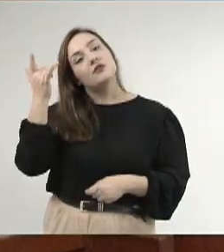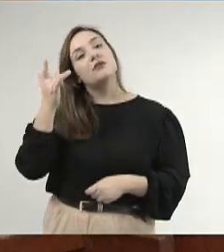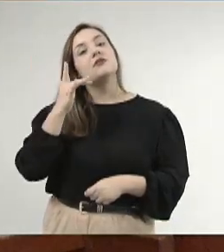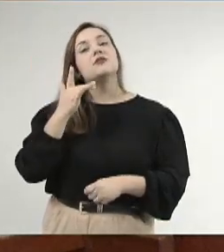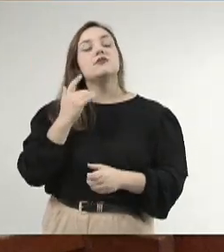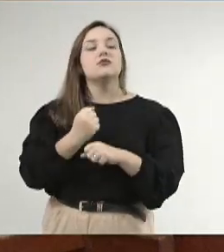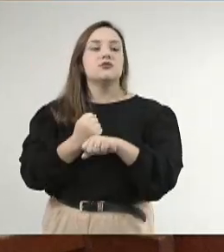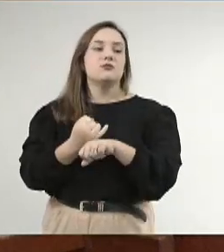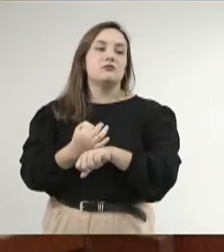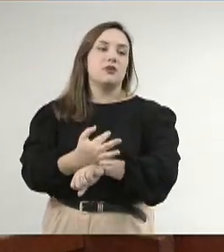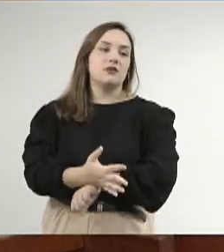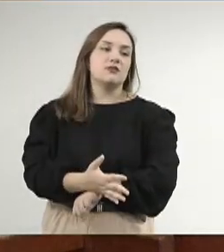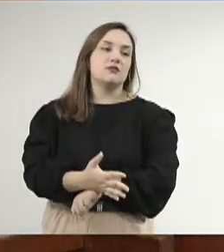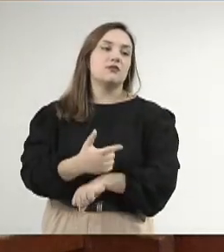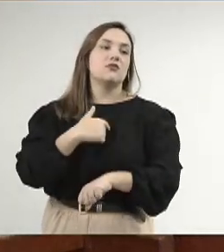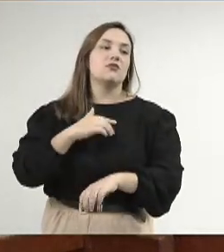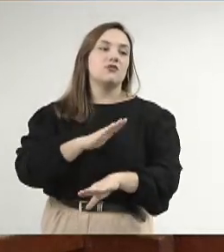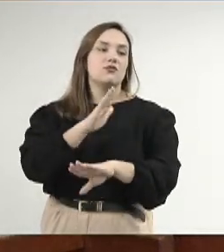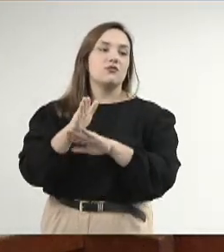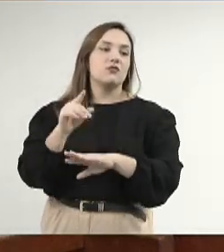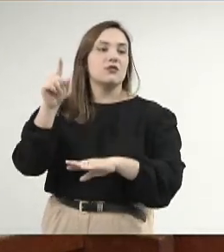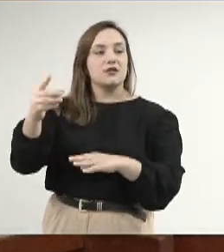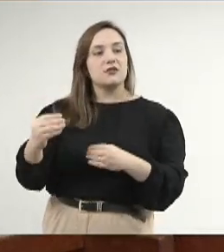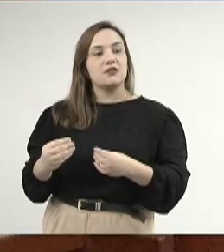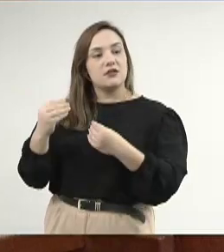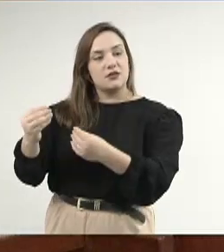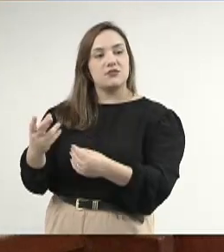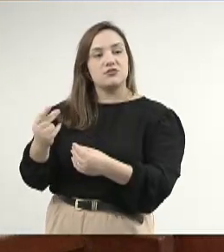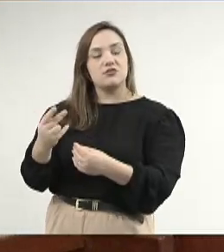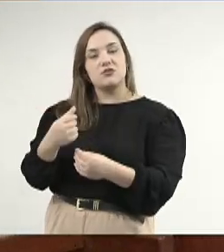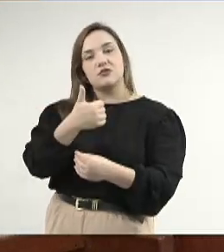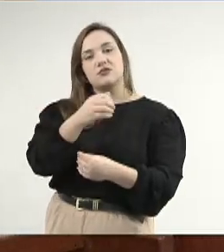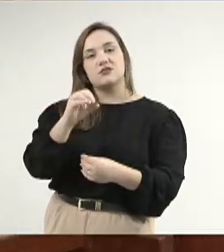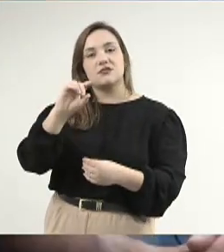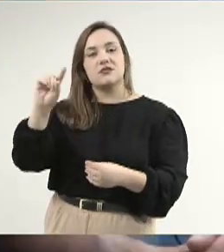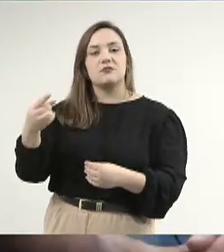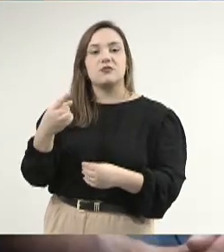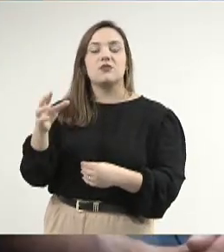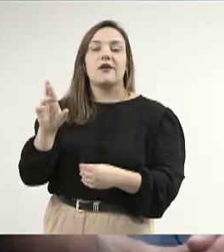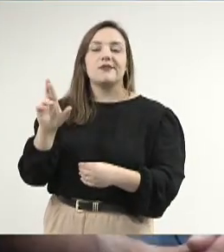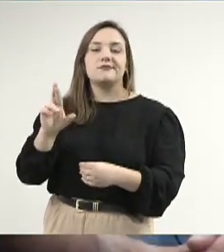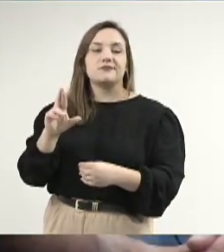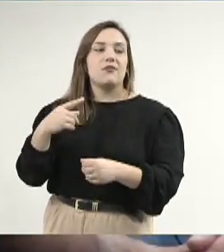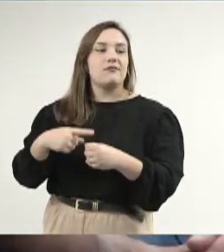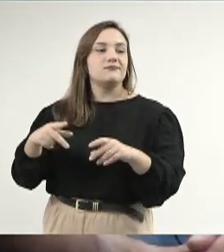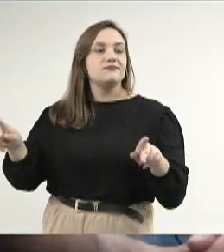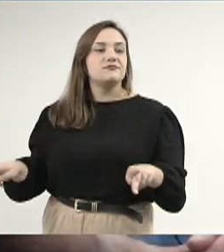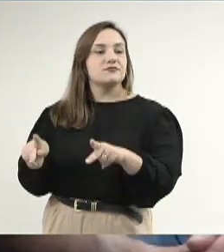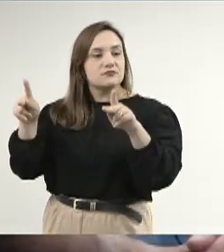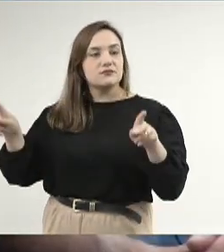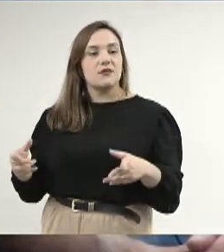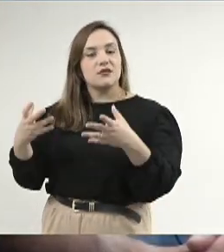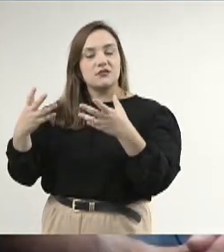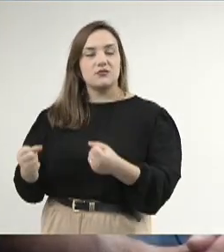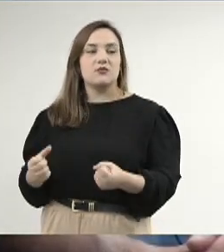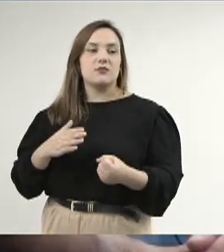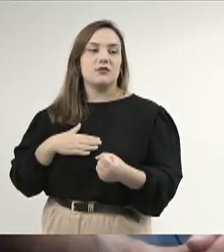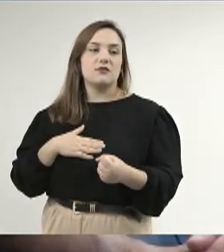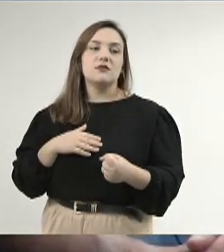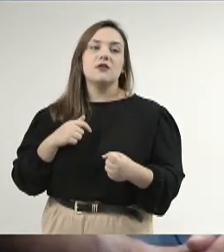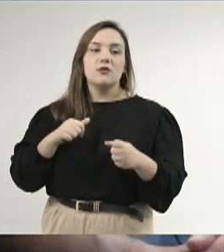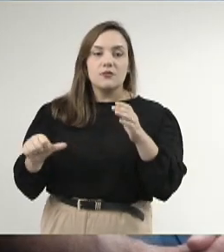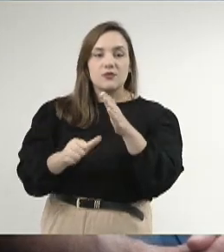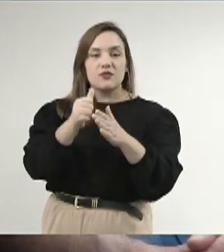sai três horas da manhã para assumir um compromisso, uma entrega de uma emenda de 100 mil reais, aquele município que me abraçou desde o meu primeiro